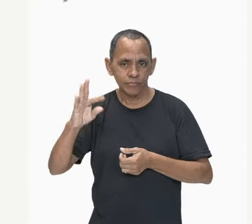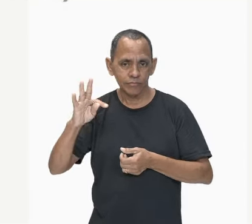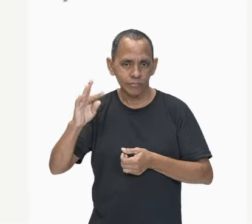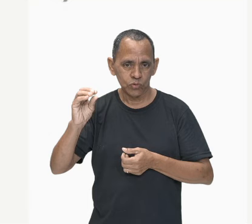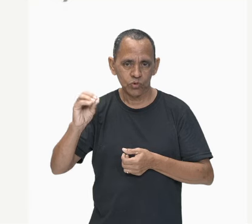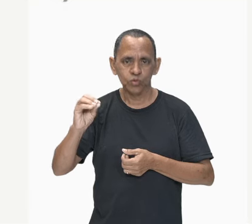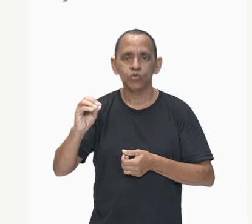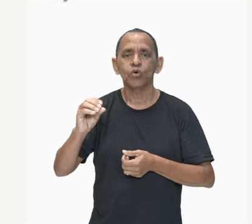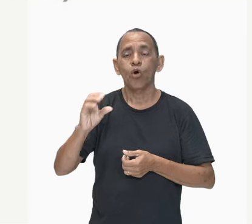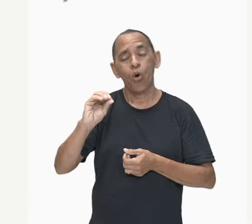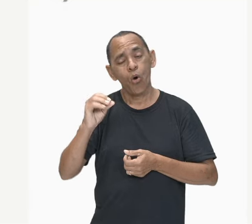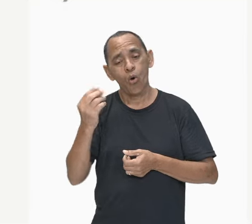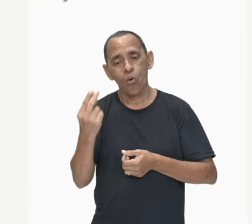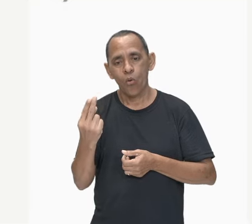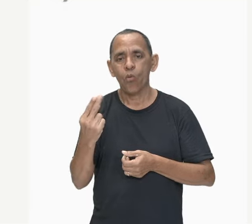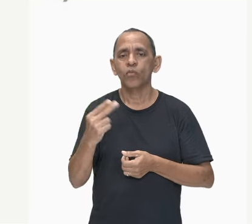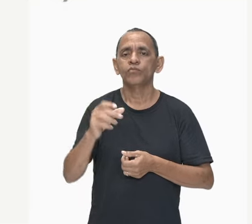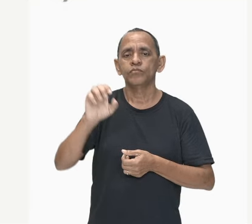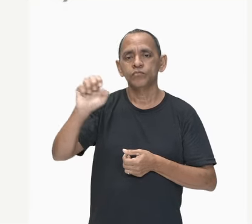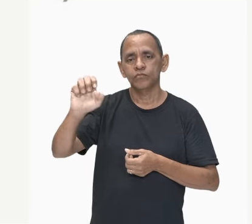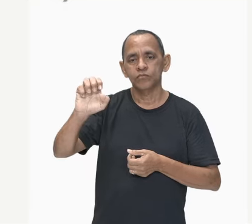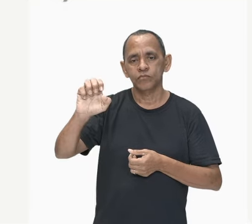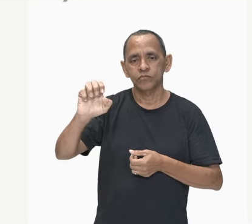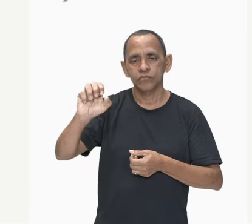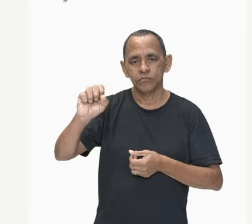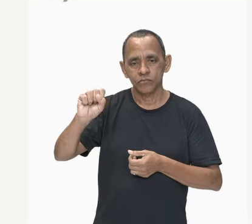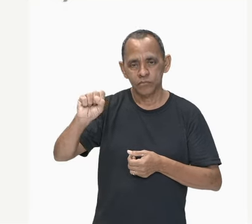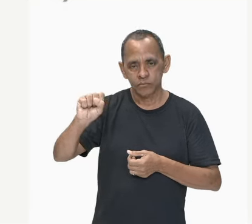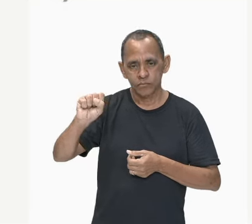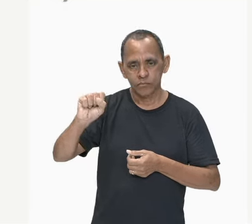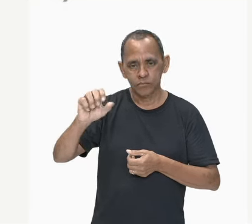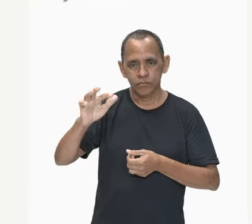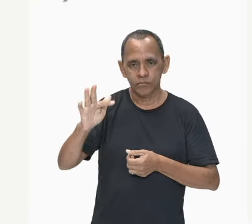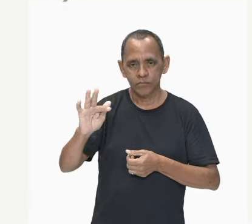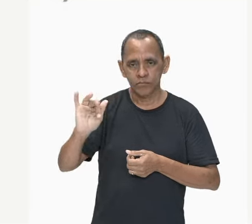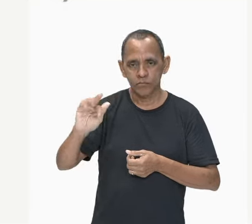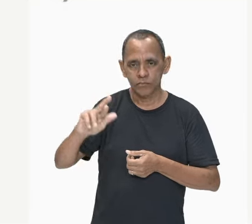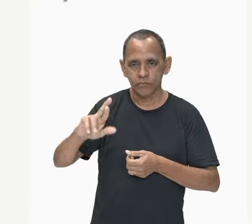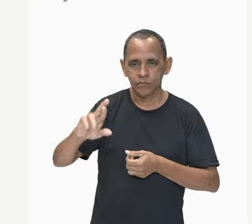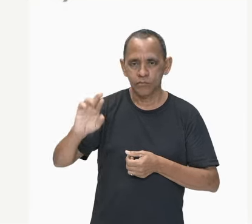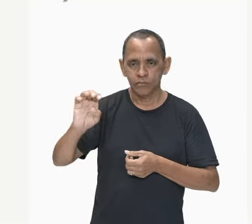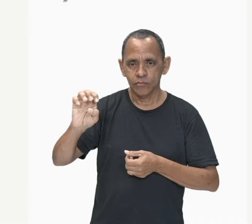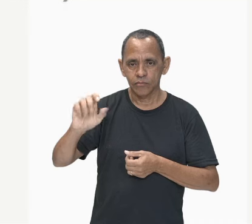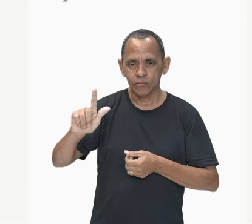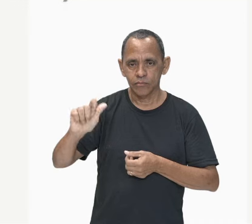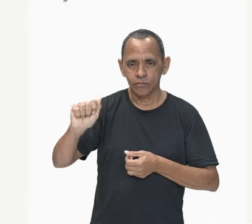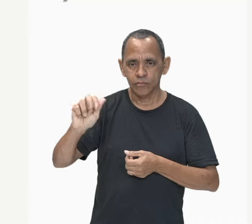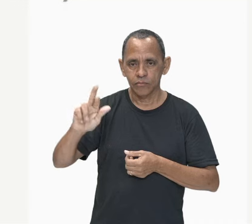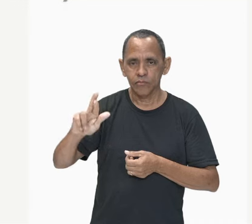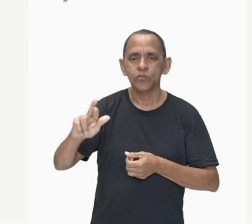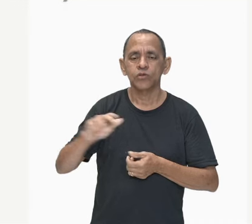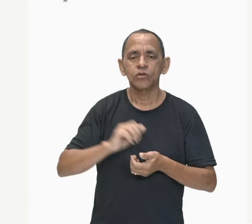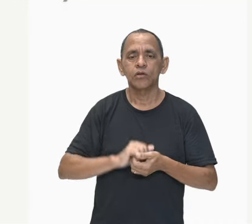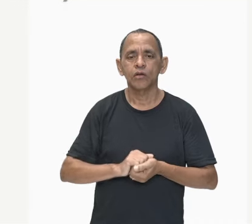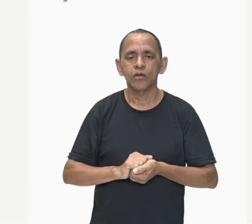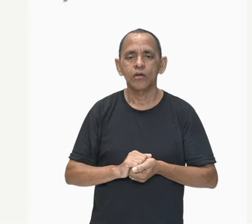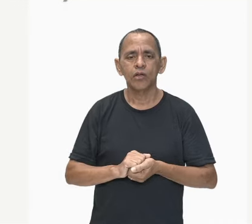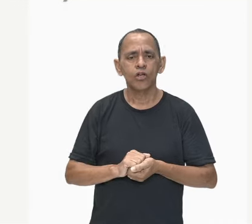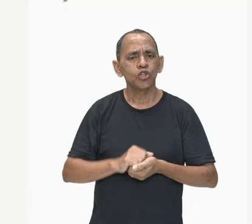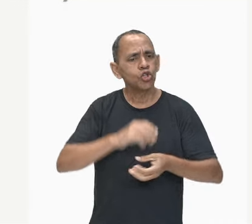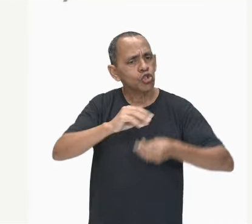Ocorre quando atritamos dois corpos de substâncias diferentes, inicialmente